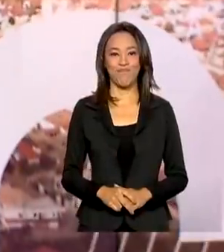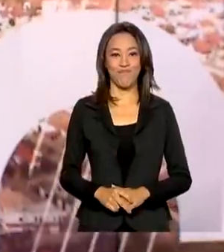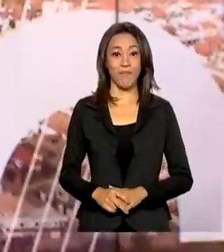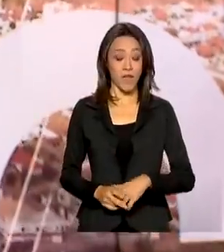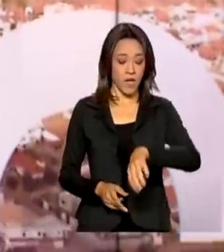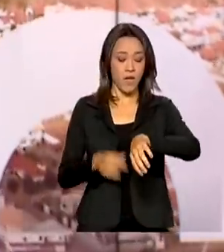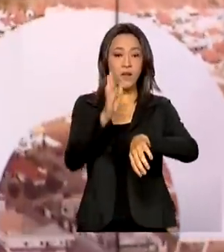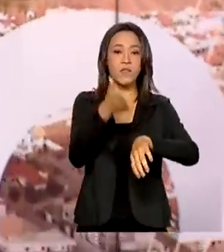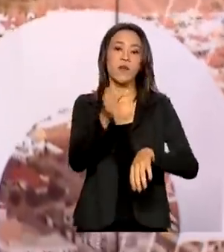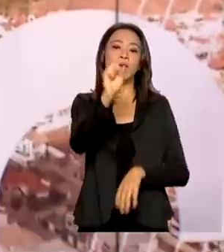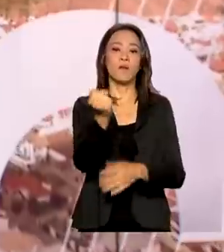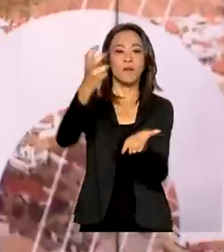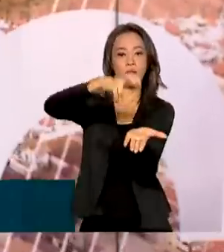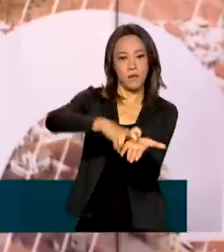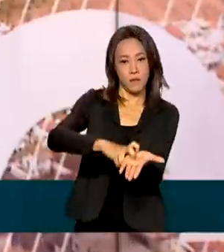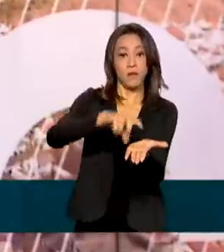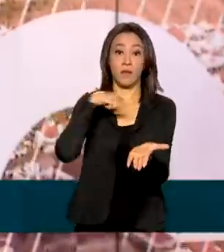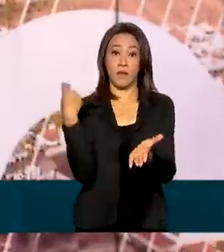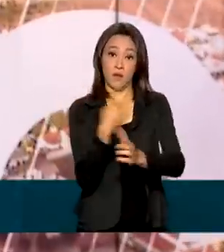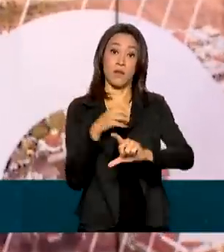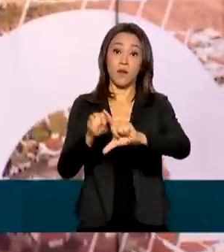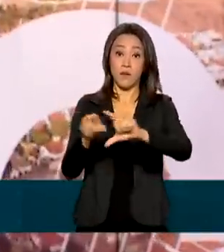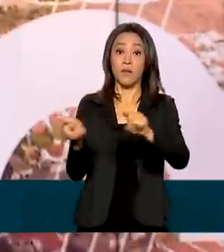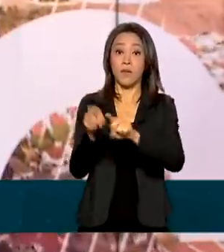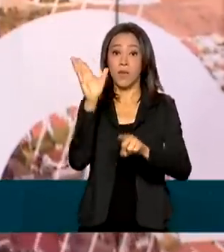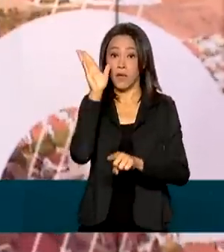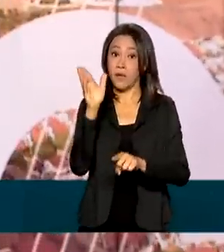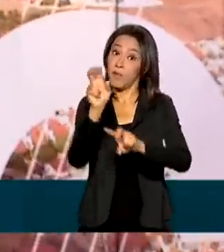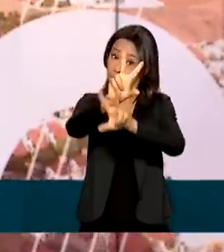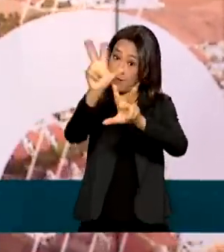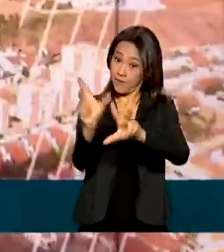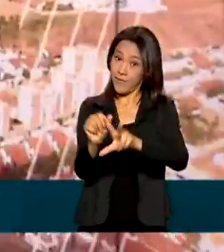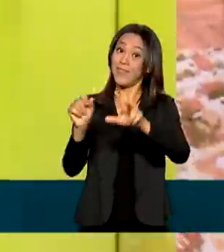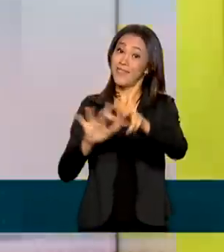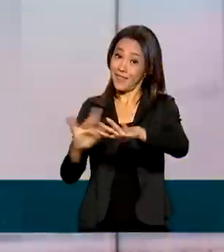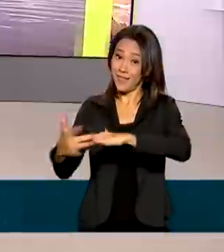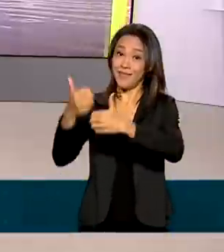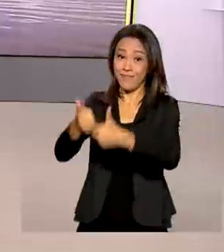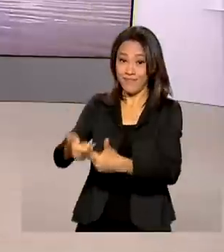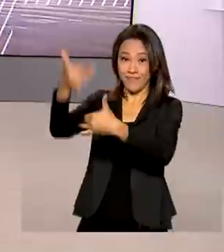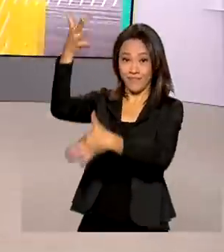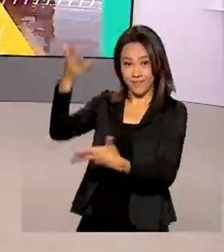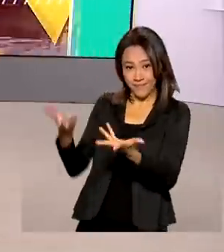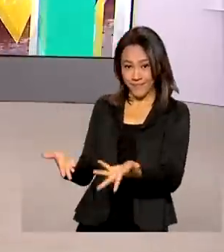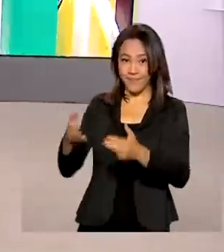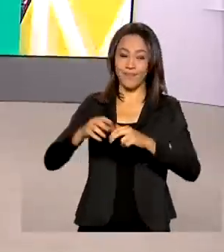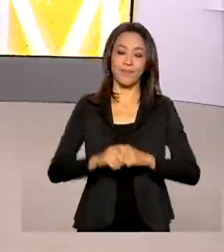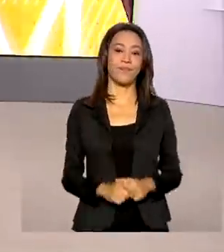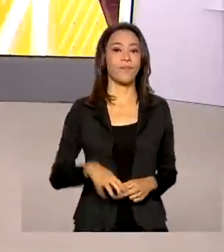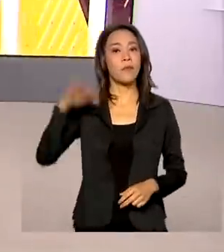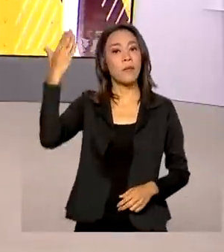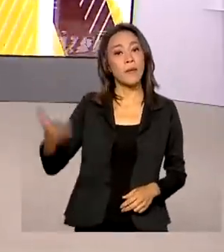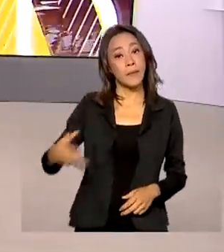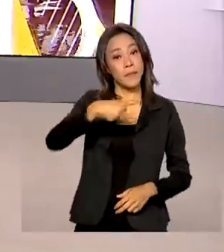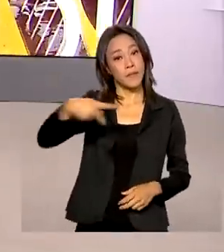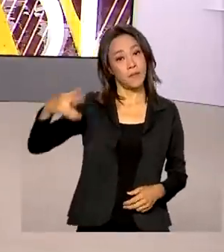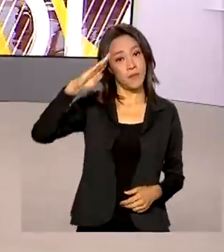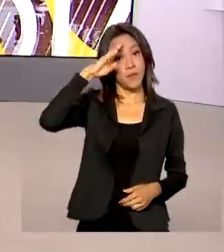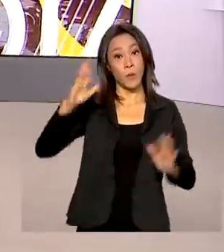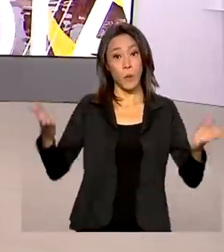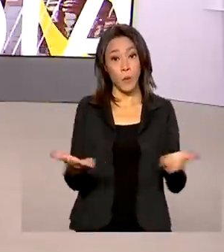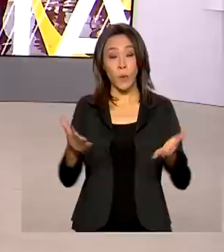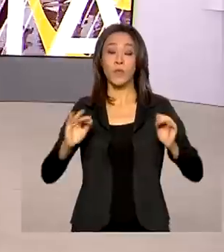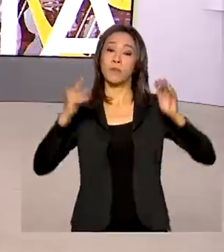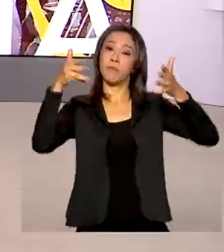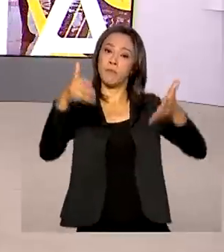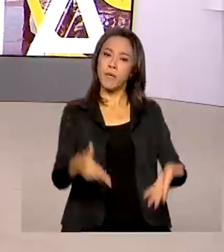Agora em Brasília são 8 horas da manhã, estamos ao vivo também pela TV Brasil e redes sociais. O presidente Jair Bolsonaro participa hoje no Rio